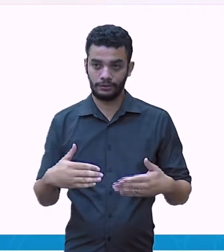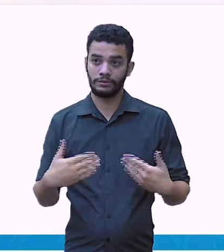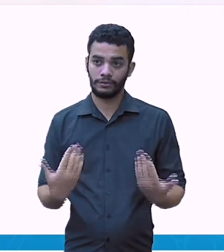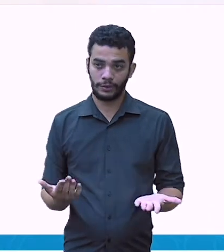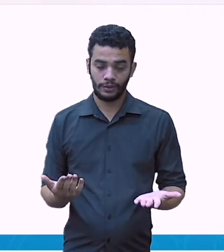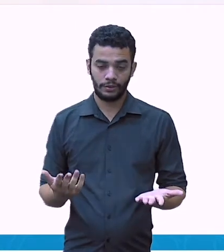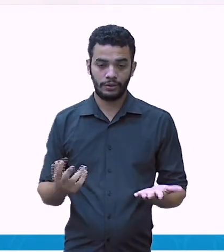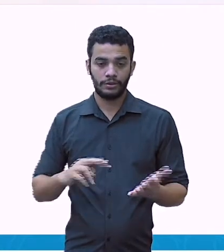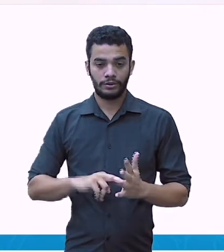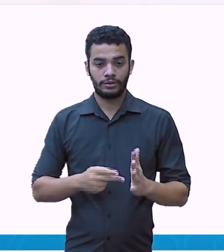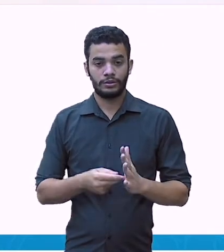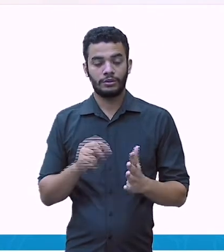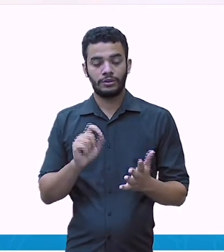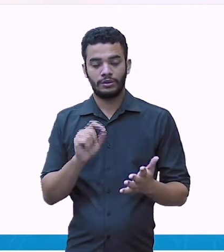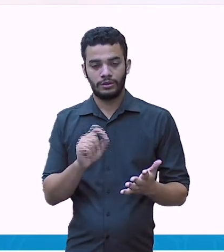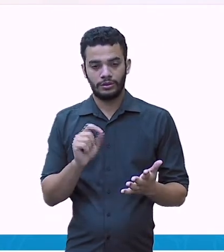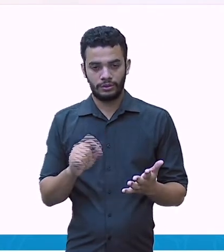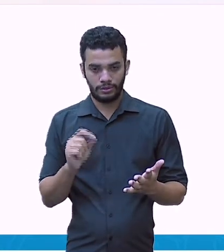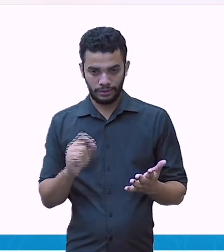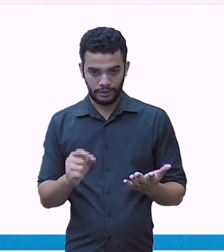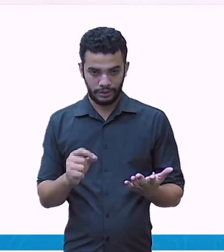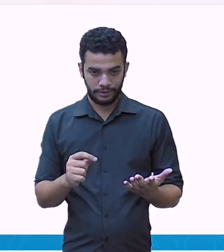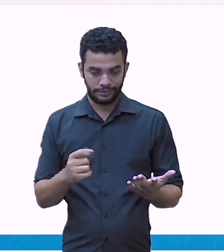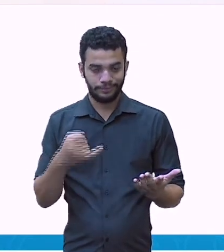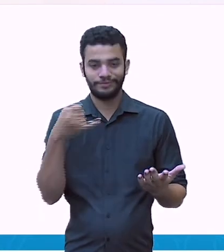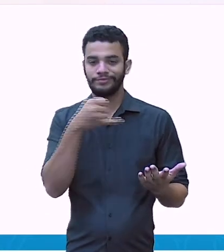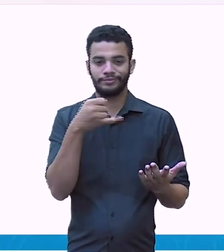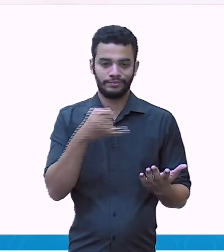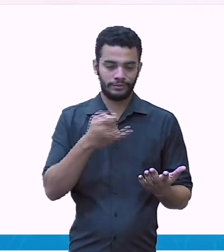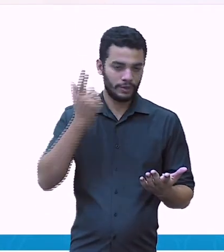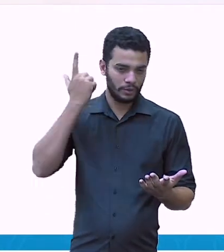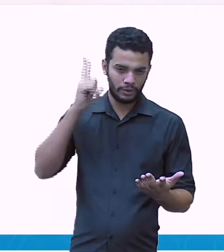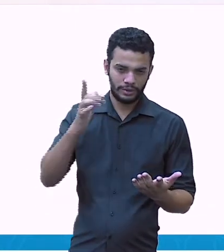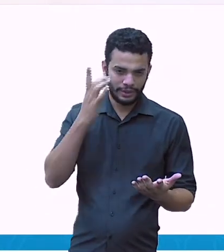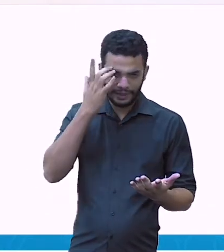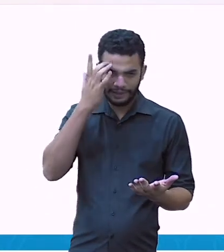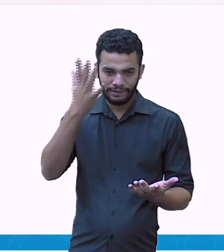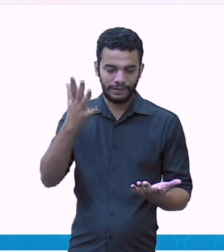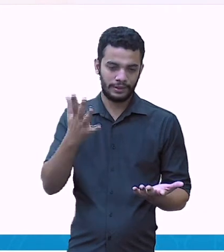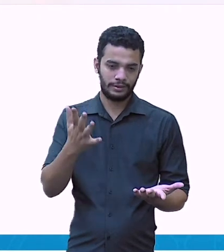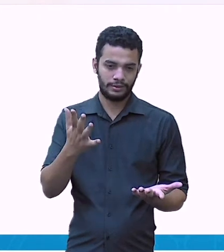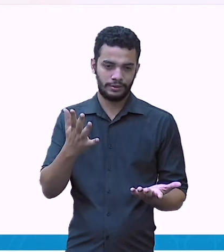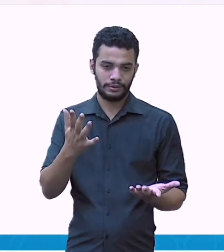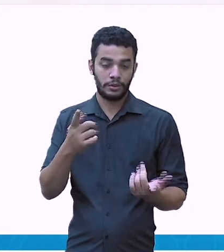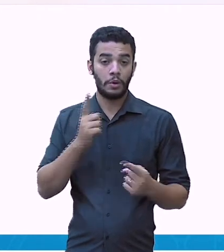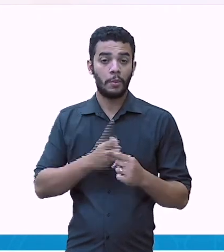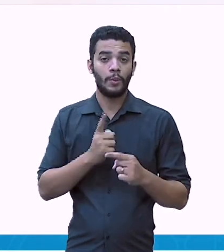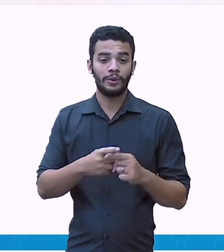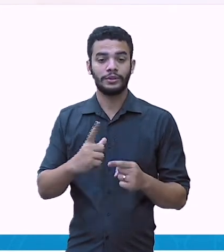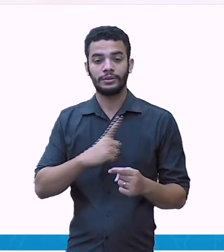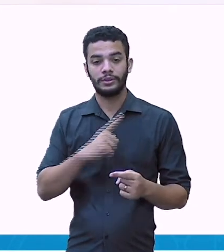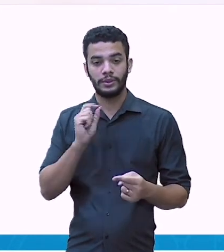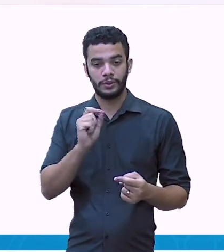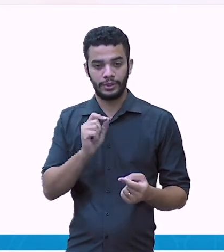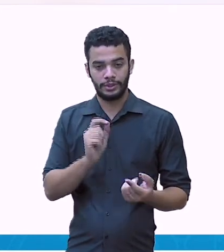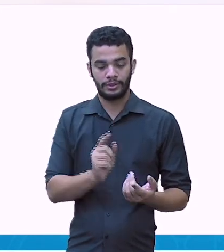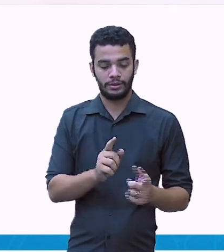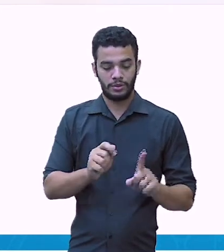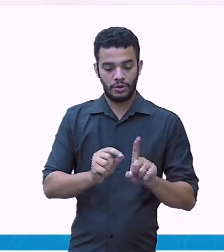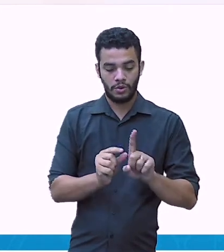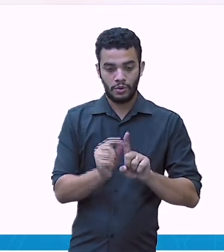o número vai estar igual ao número de cima. Então, vou ter, ó, unidade,